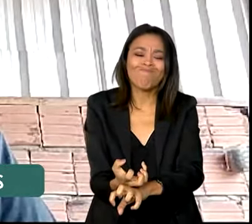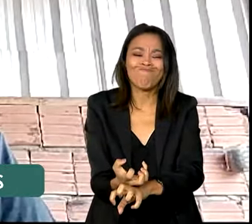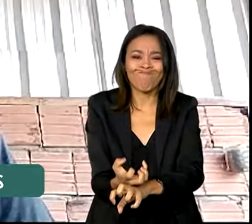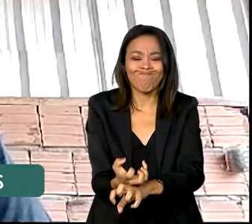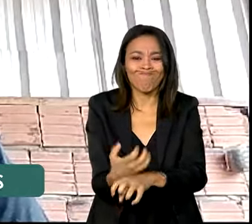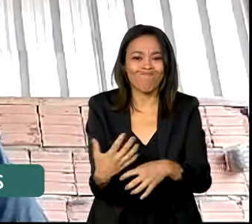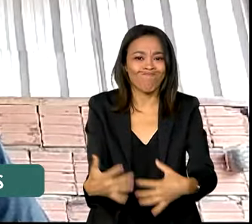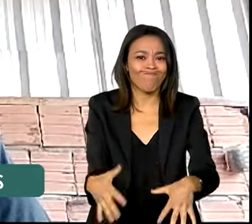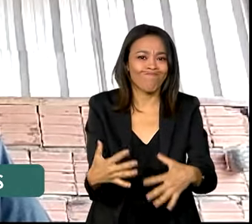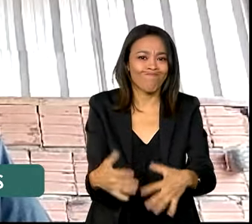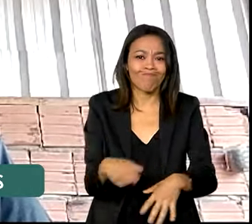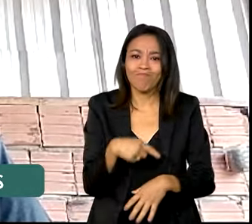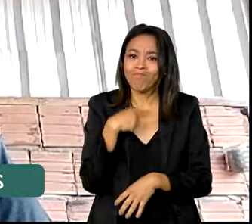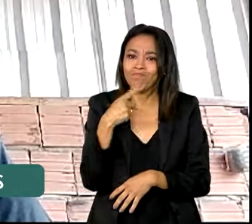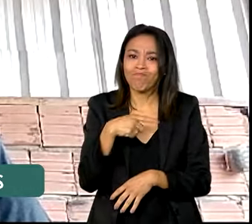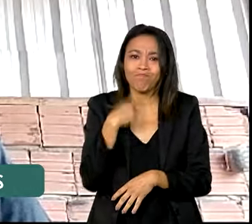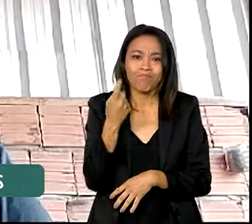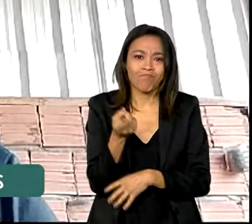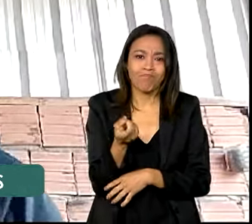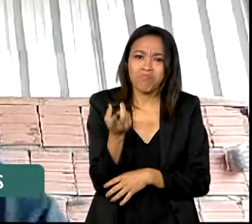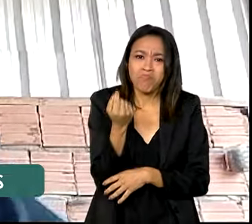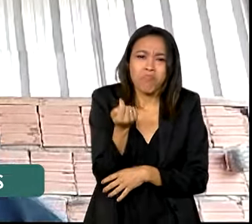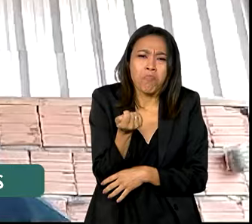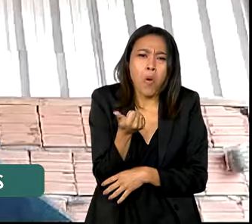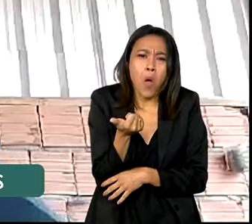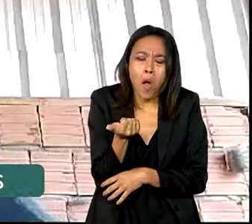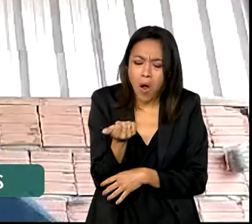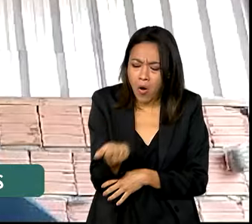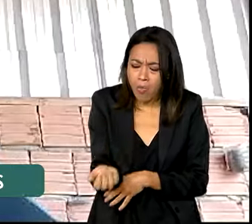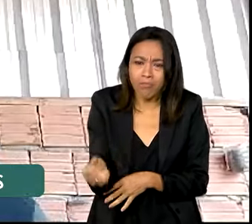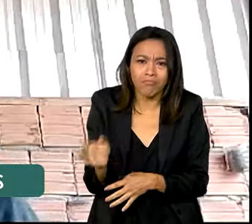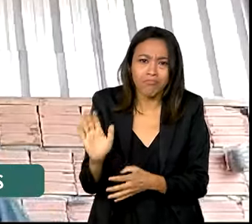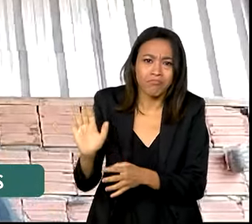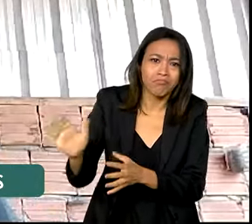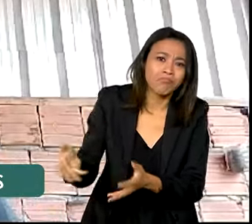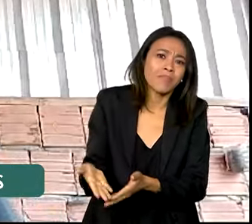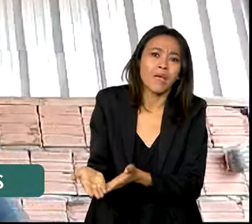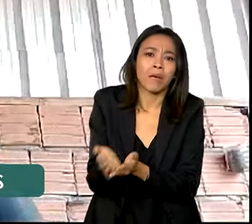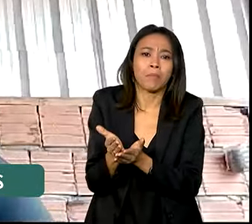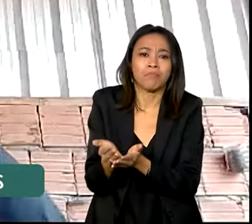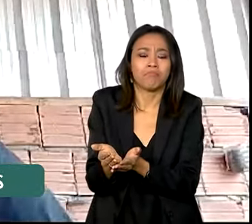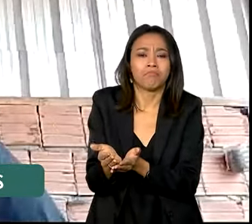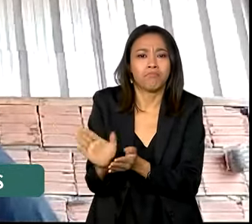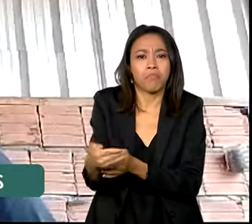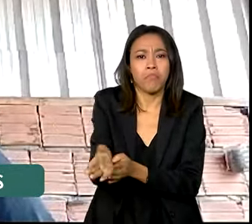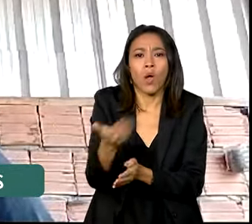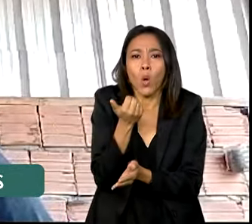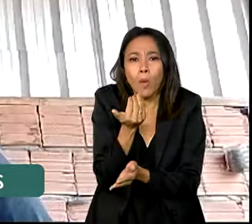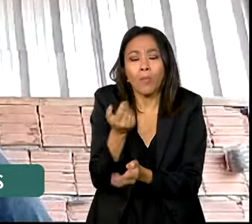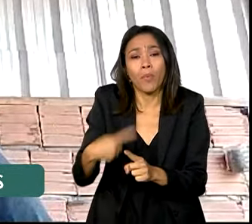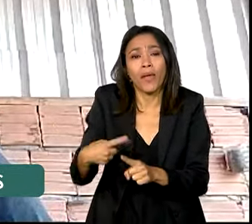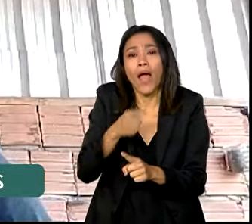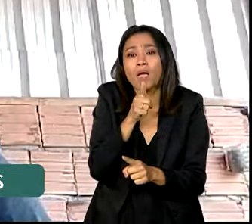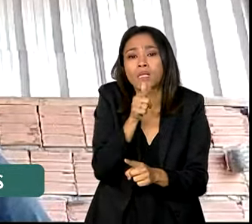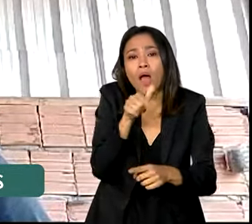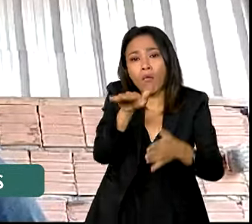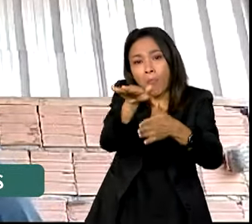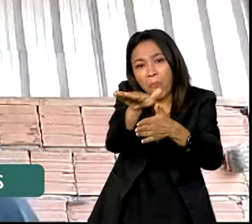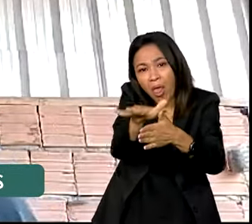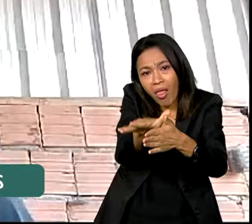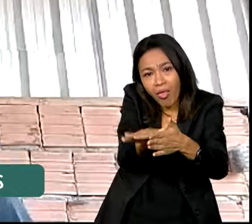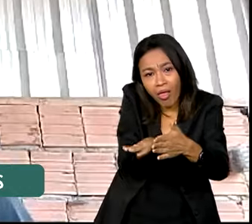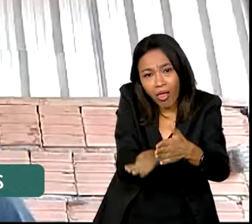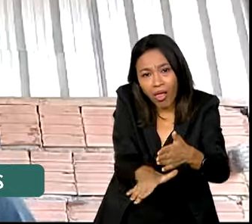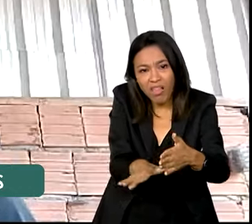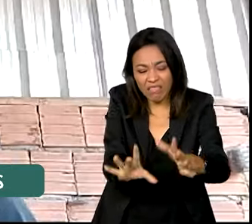está triste. A gente vai mal pegar a boia ali para comer, porque as águas estão muito tabarrentas.